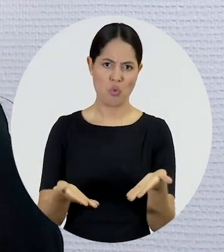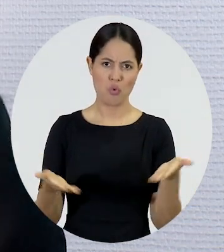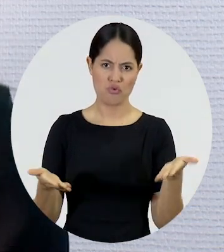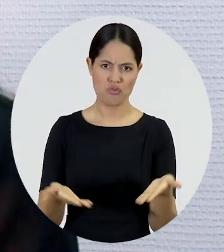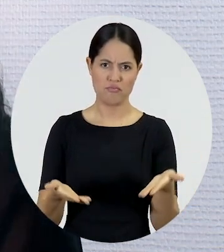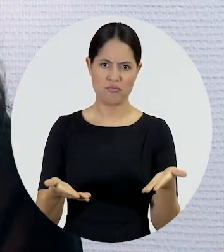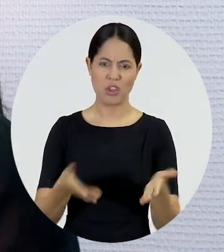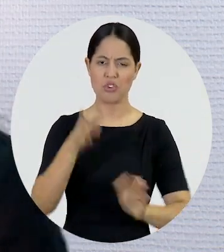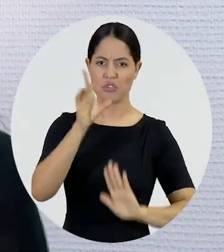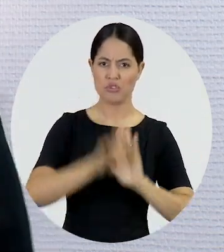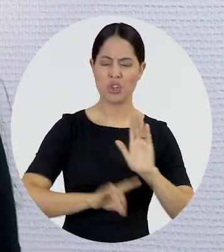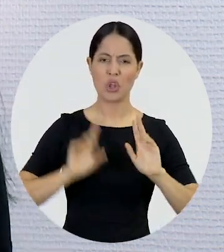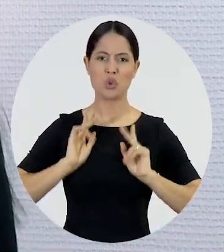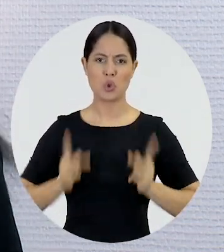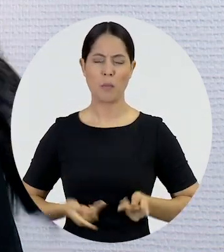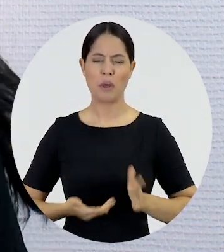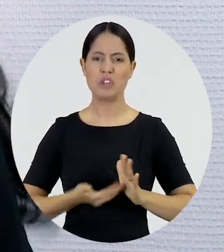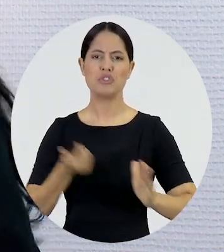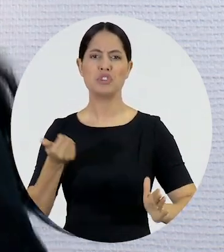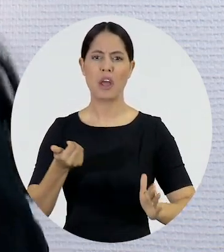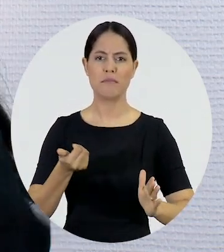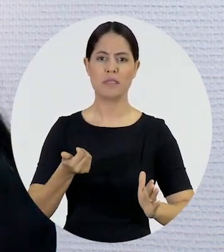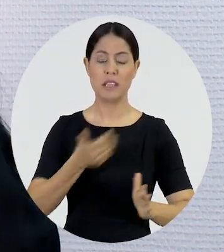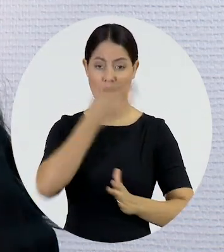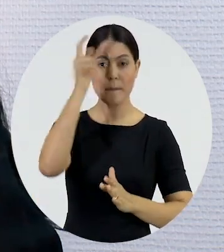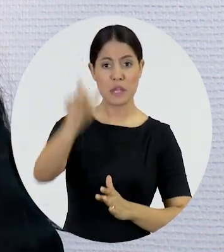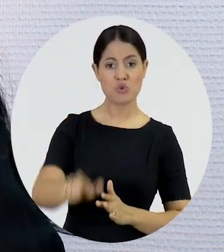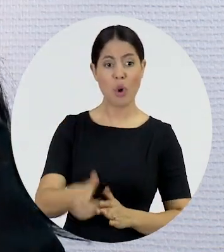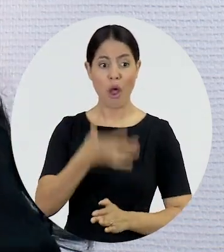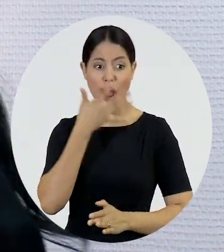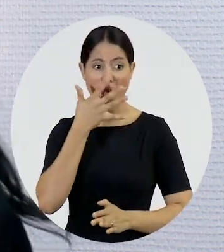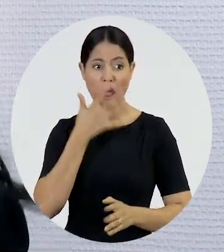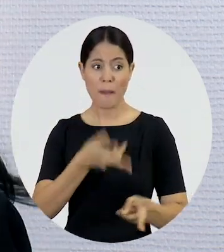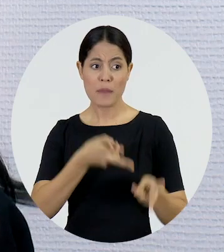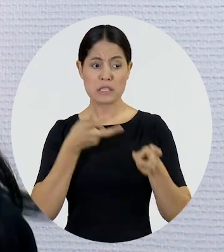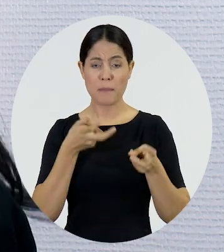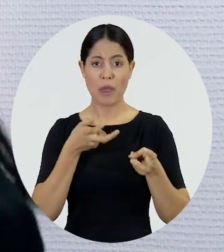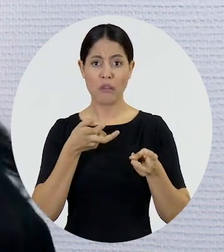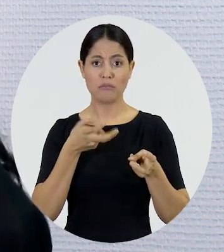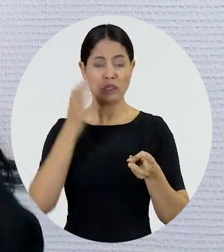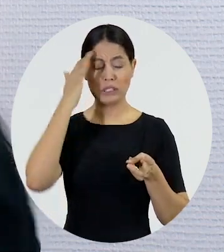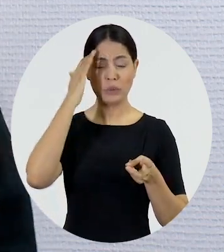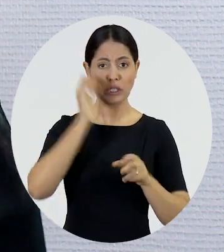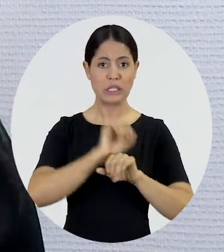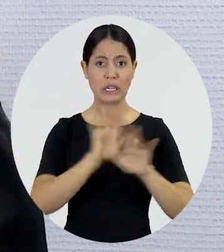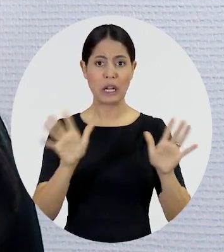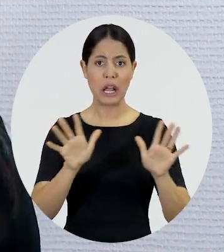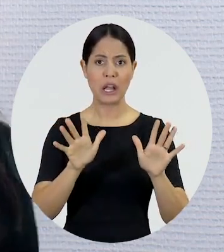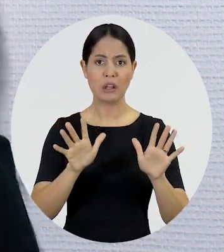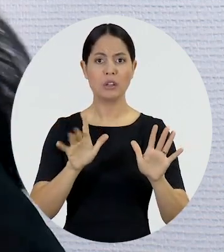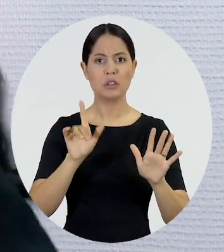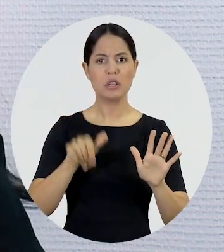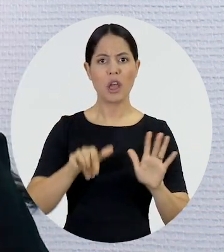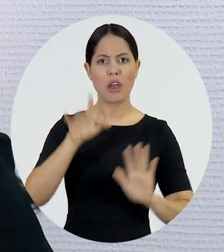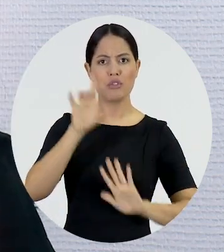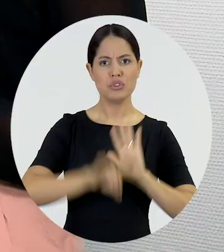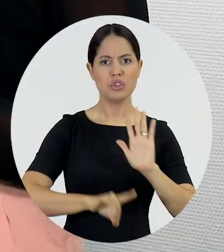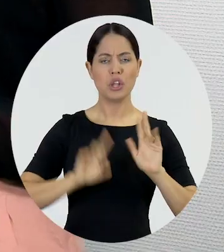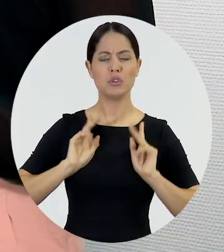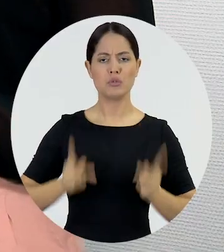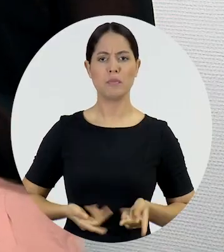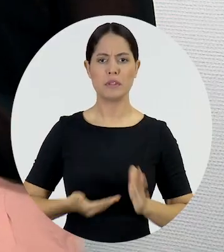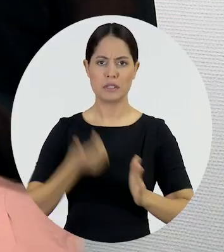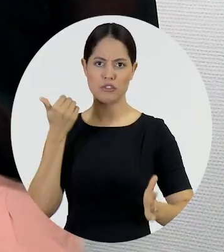talvez, de violações que a pessoa que vê esta violação não entende que é, sim, uma violação de direitos humanos?